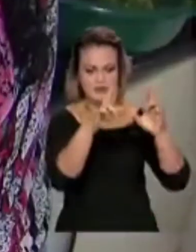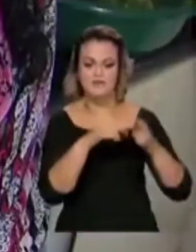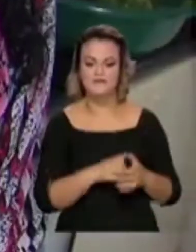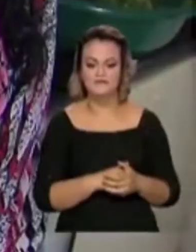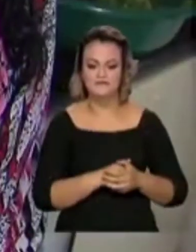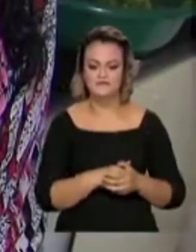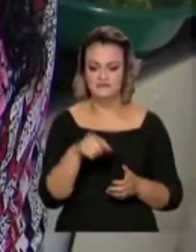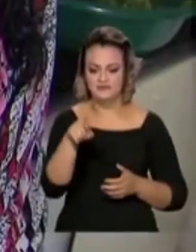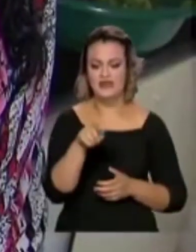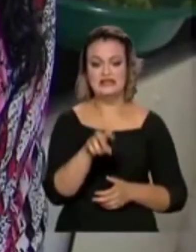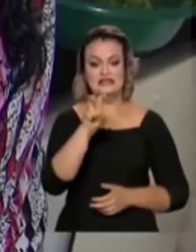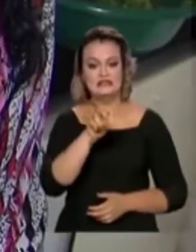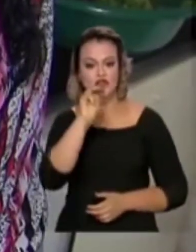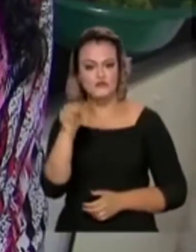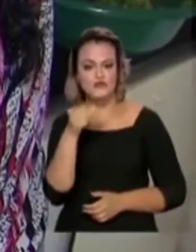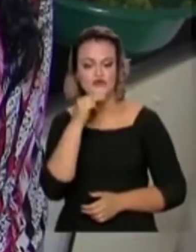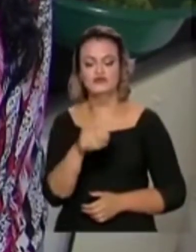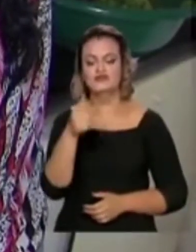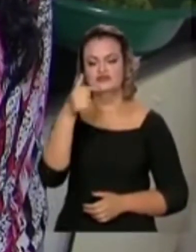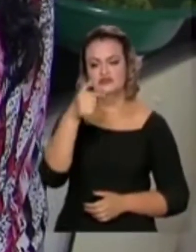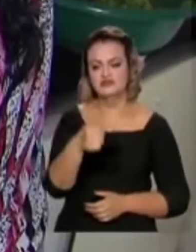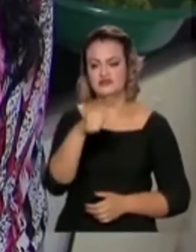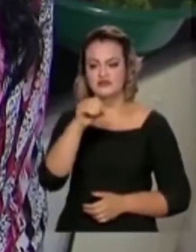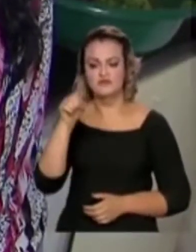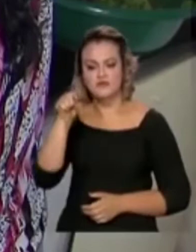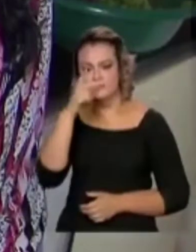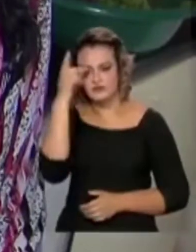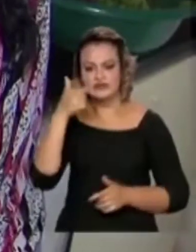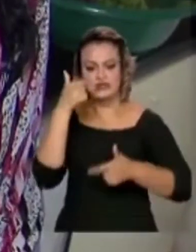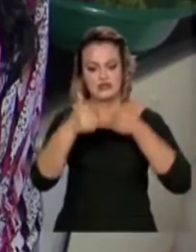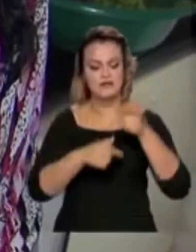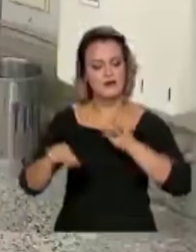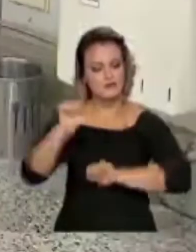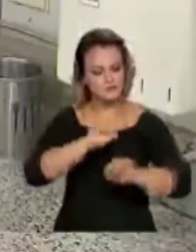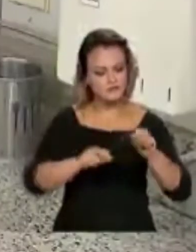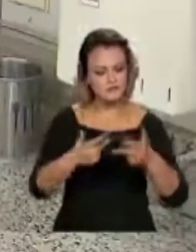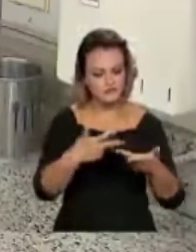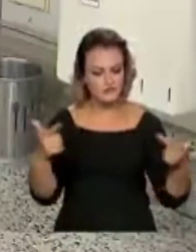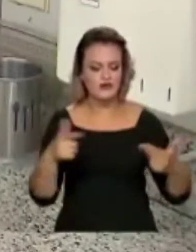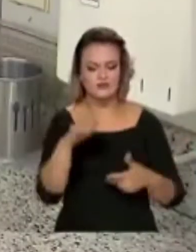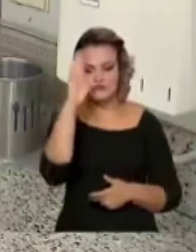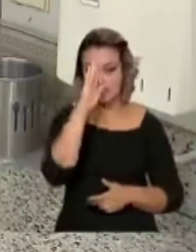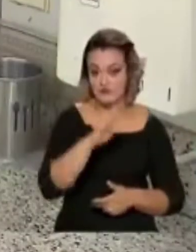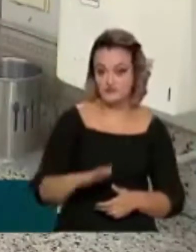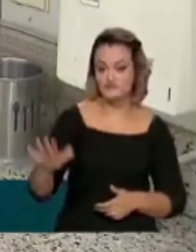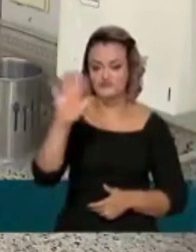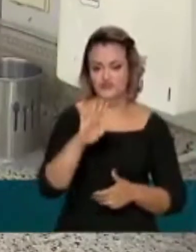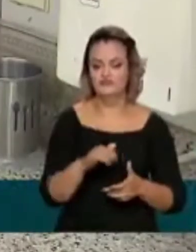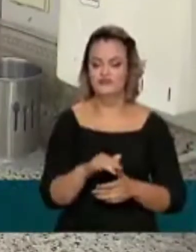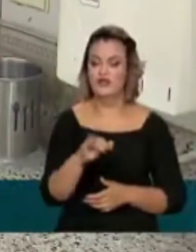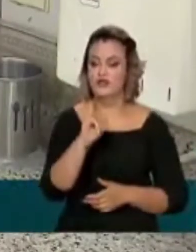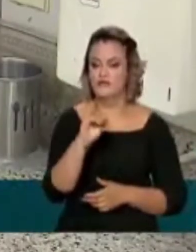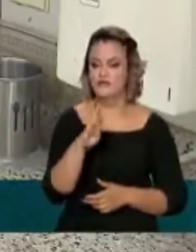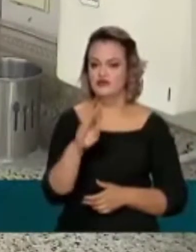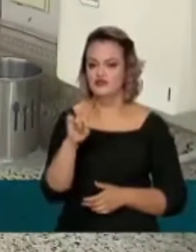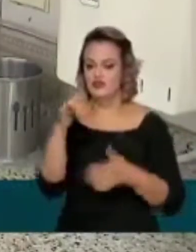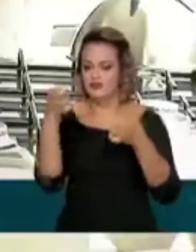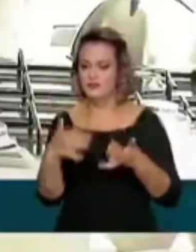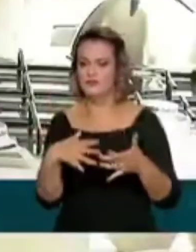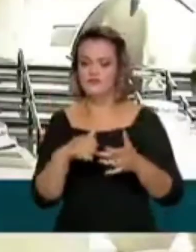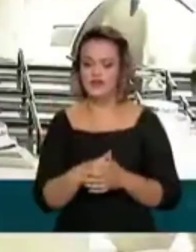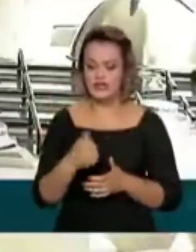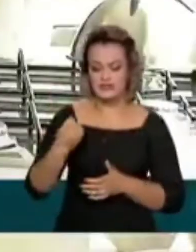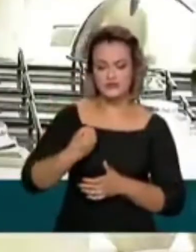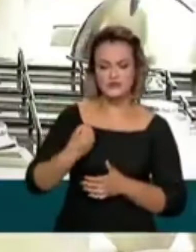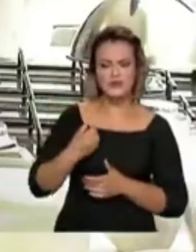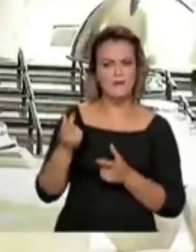São 5 milhões e 700 mil trabalhadores domésticos em todo o país, segundo o IBGE. O número